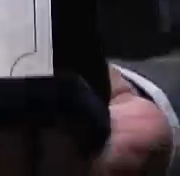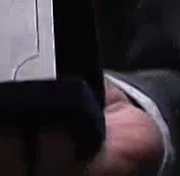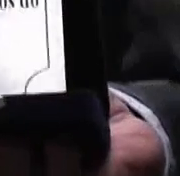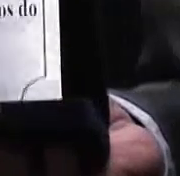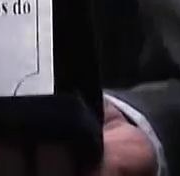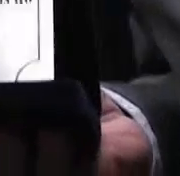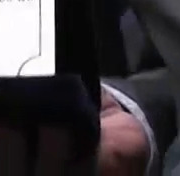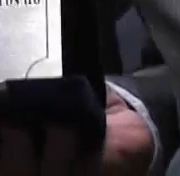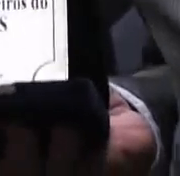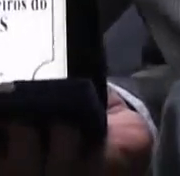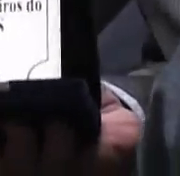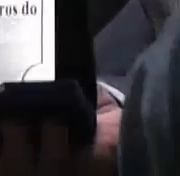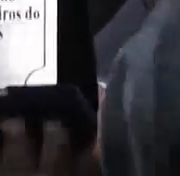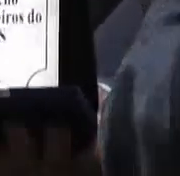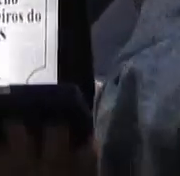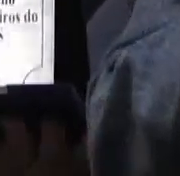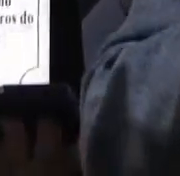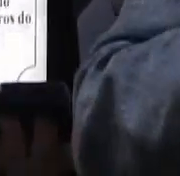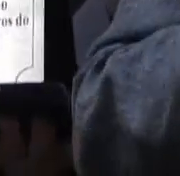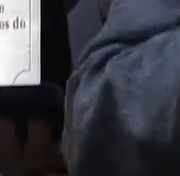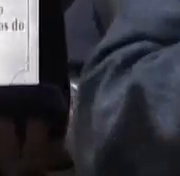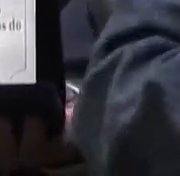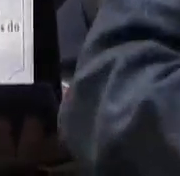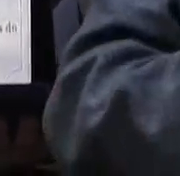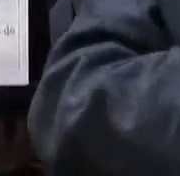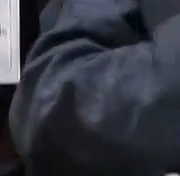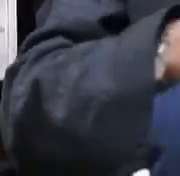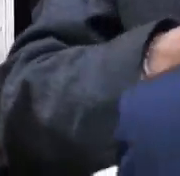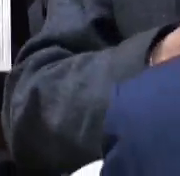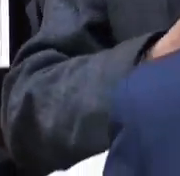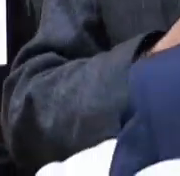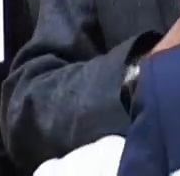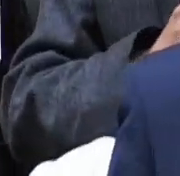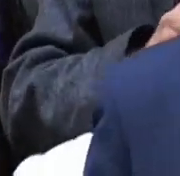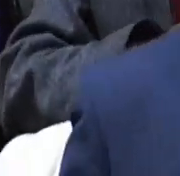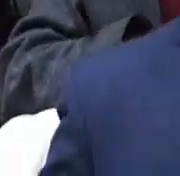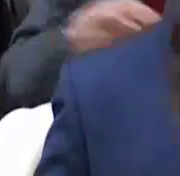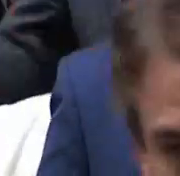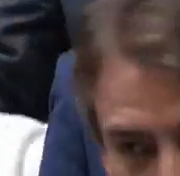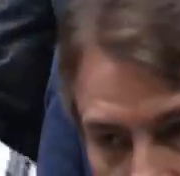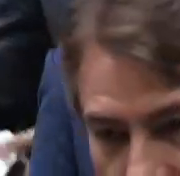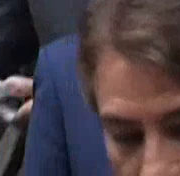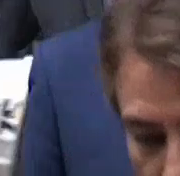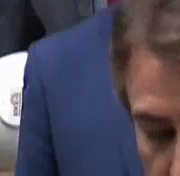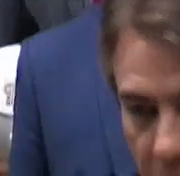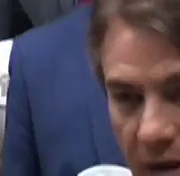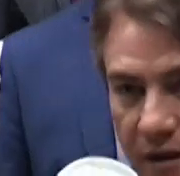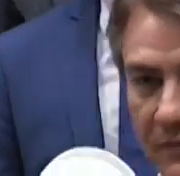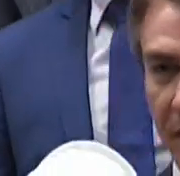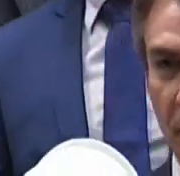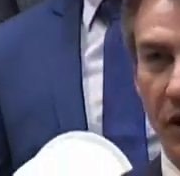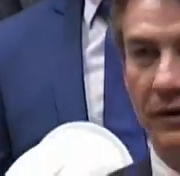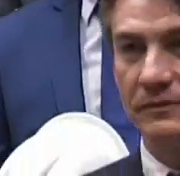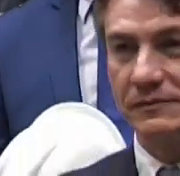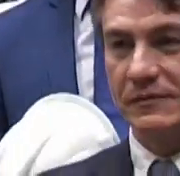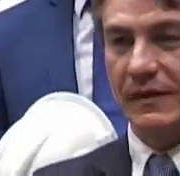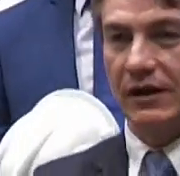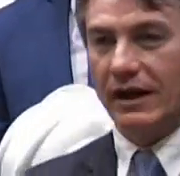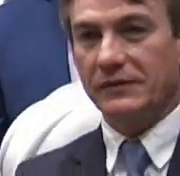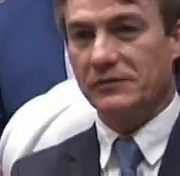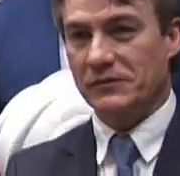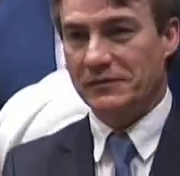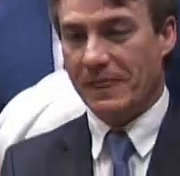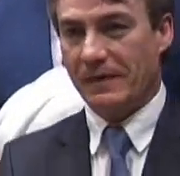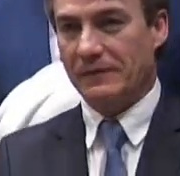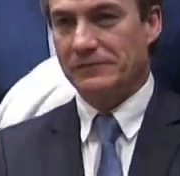presidente em exercício do CREA, que é o Conselho Regional de Engenharia e Arquitetura, seccional Rio Grande